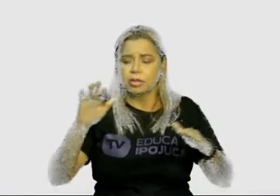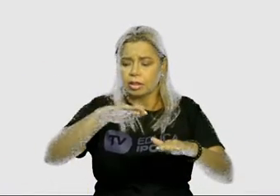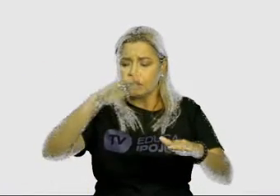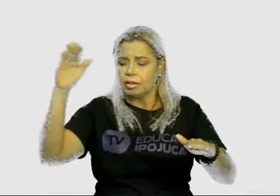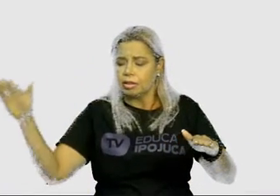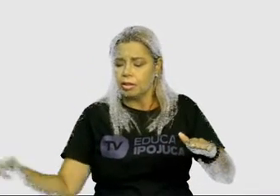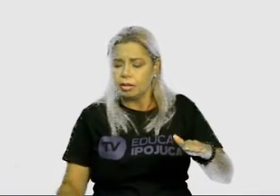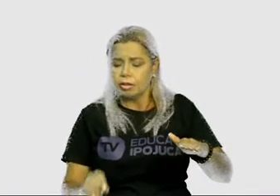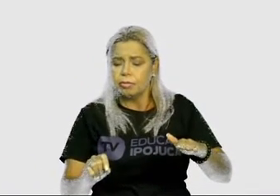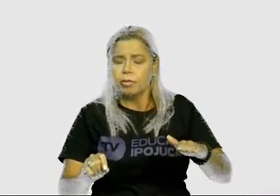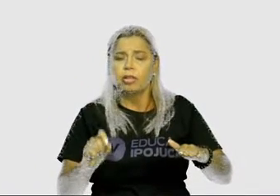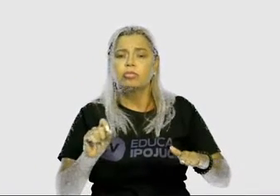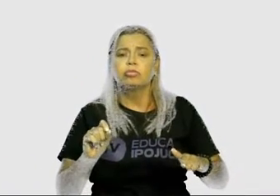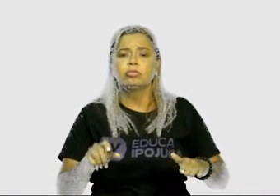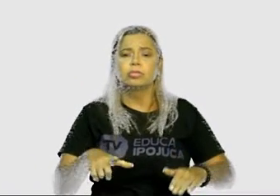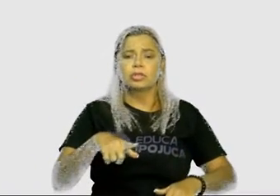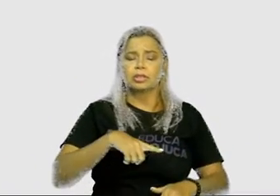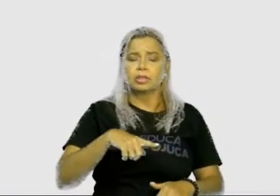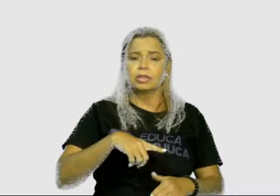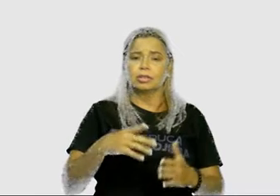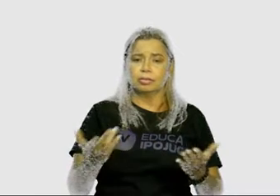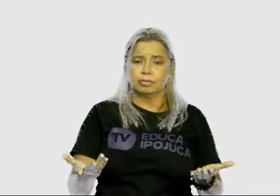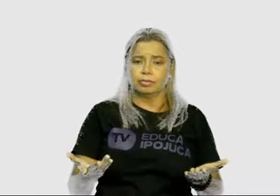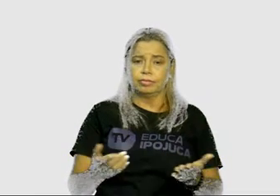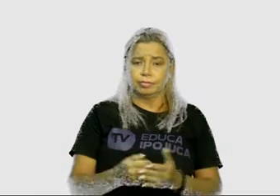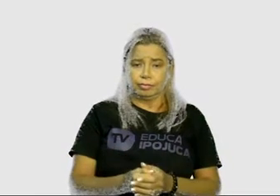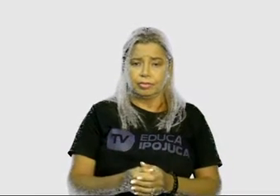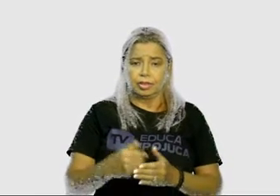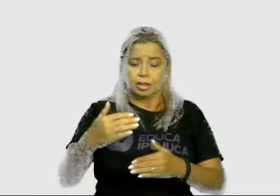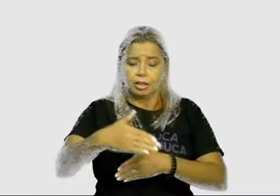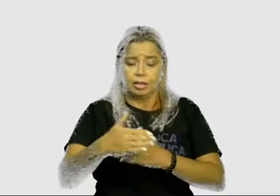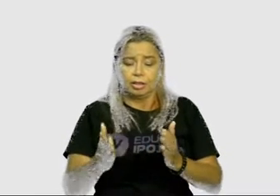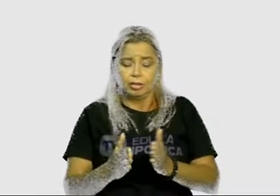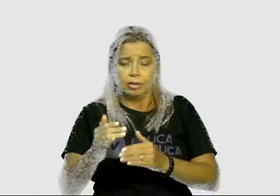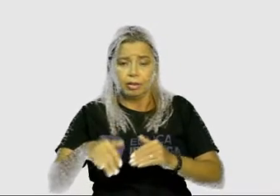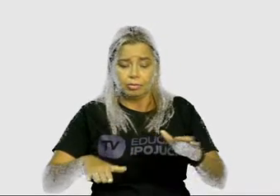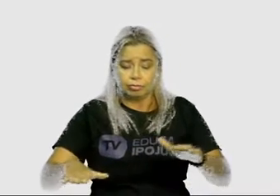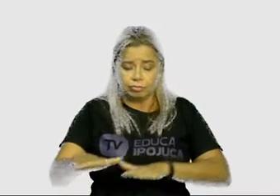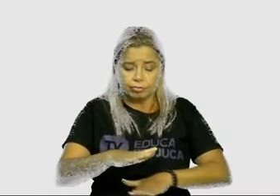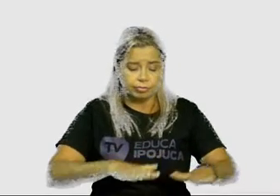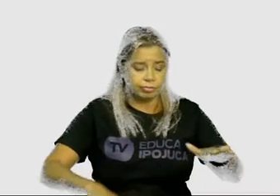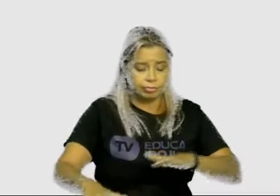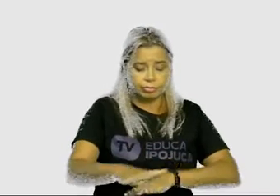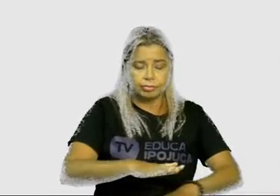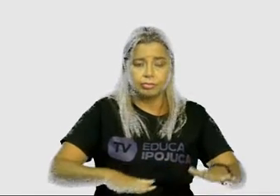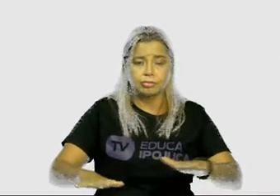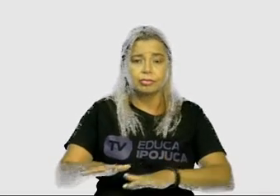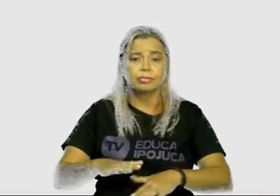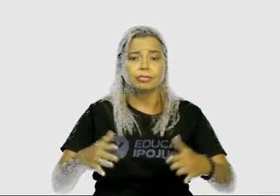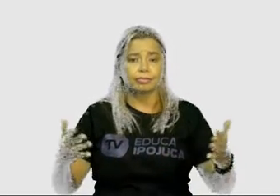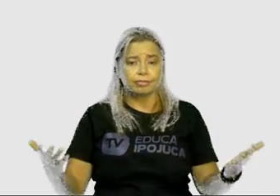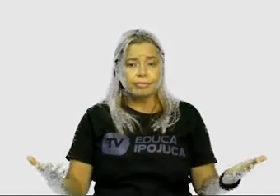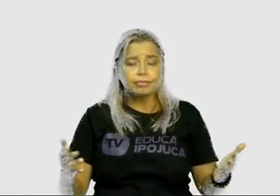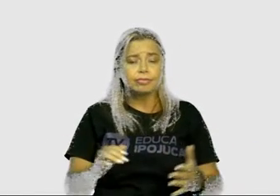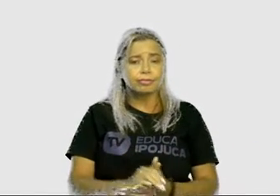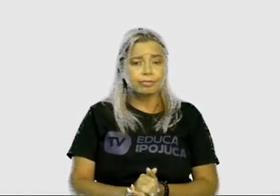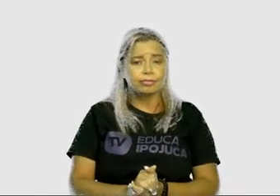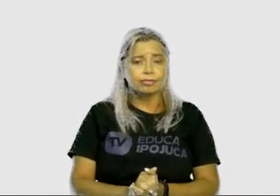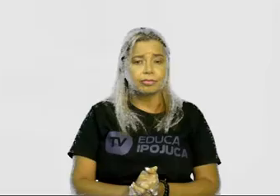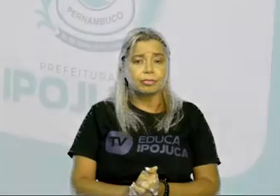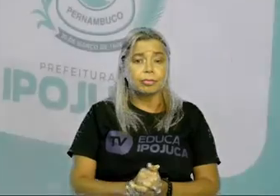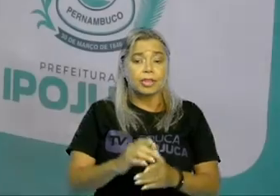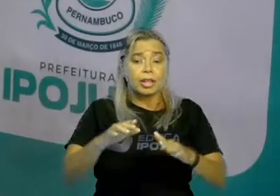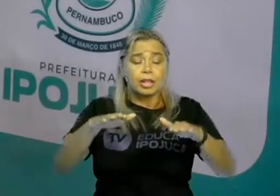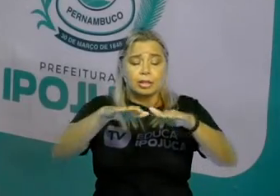exemplo, a gente tem o quê? O dado e a peça do dominó que estão em cima da mesa. Mas,